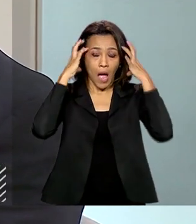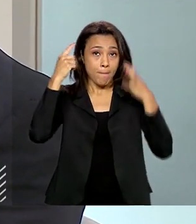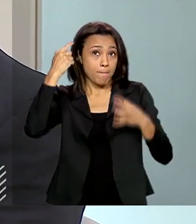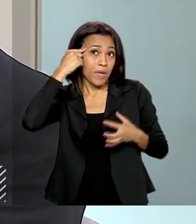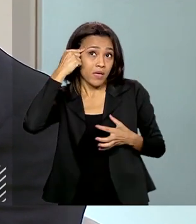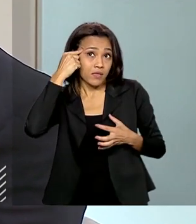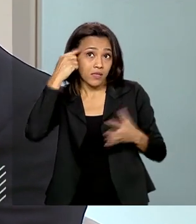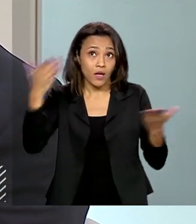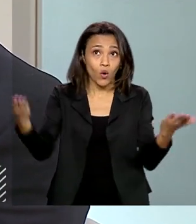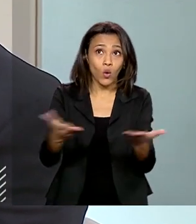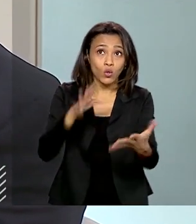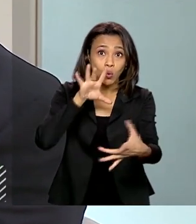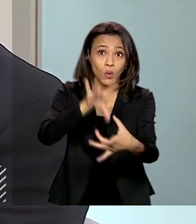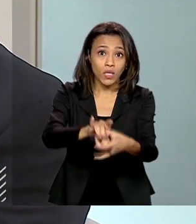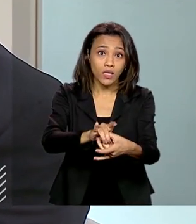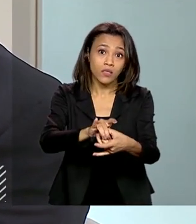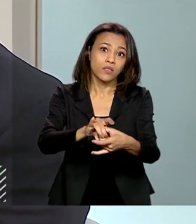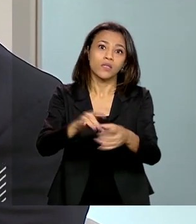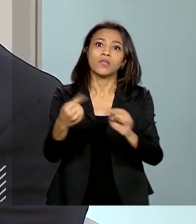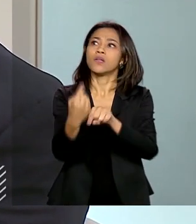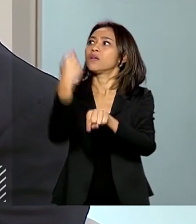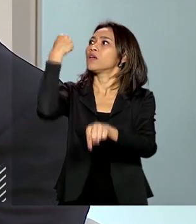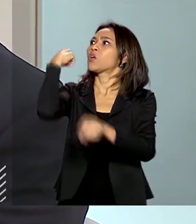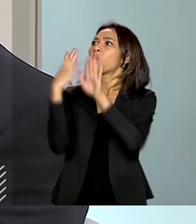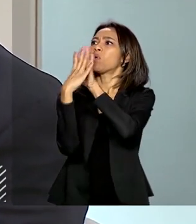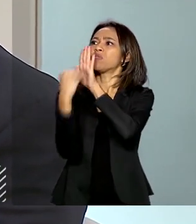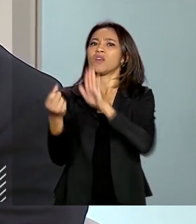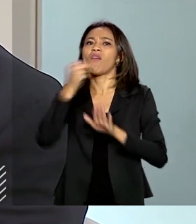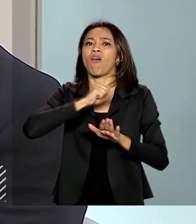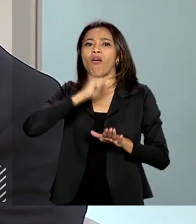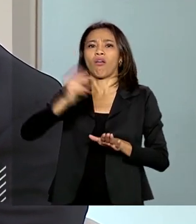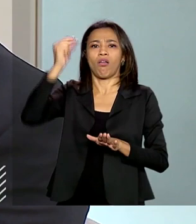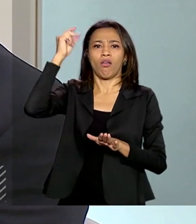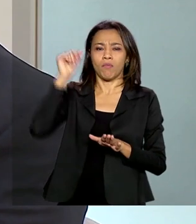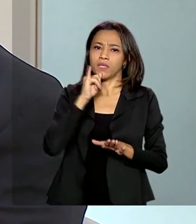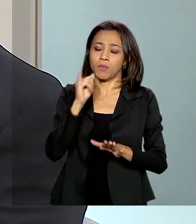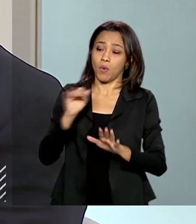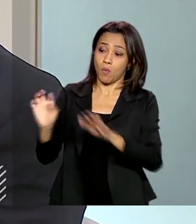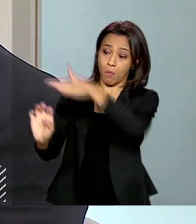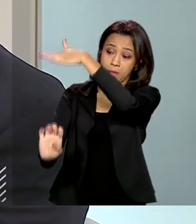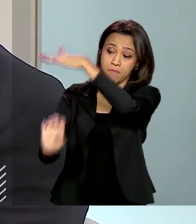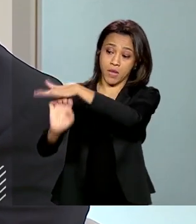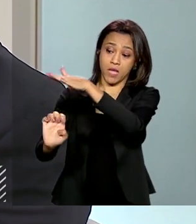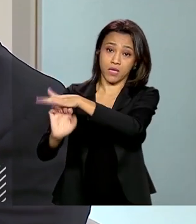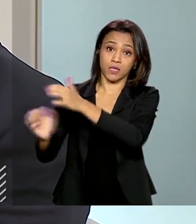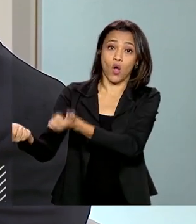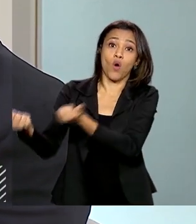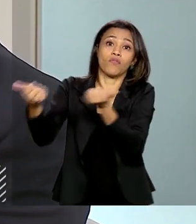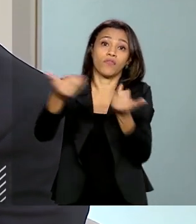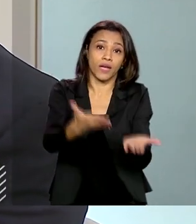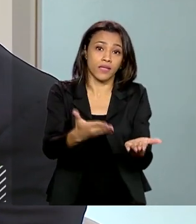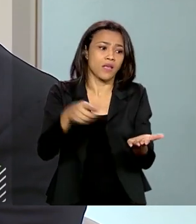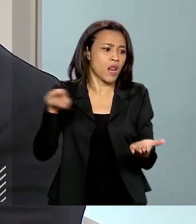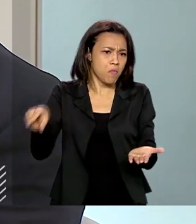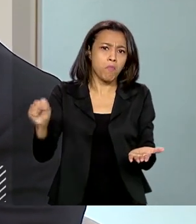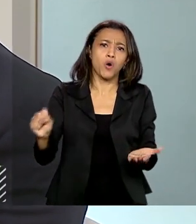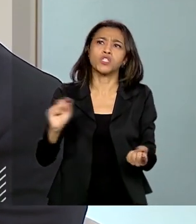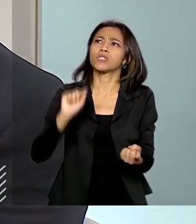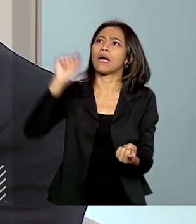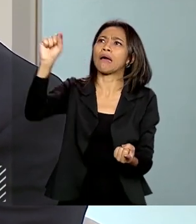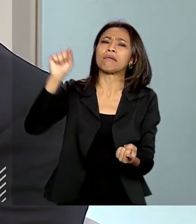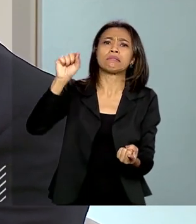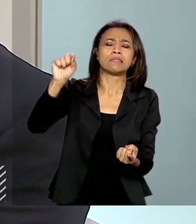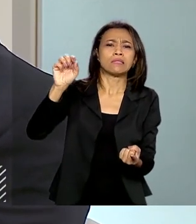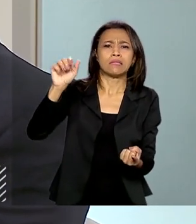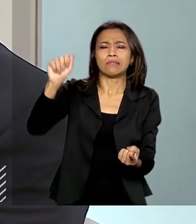transação do século XXI. Hoje, por exemplo, uma empresa que fornece um serviço para você, ela pode estar instalada em Bangladesh, a outra em Taiwan.